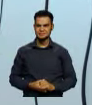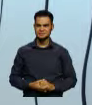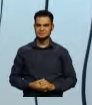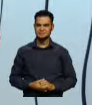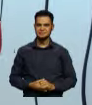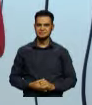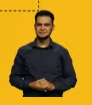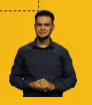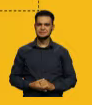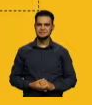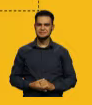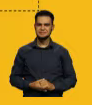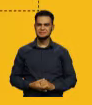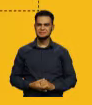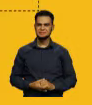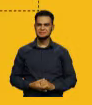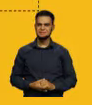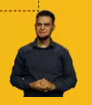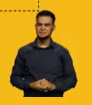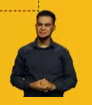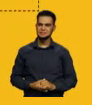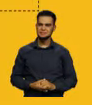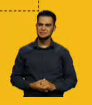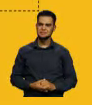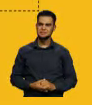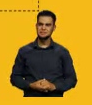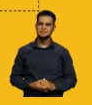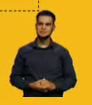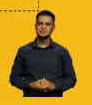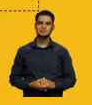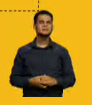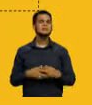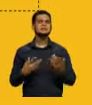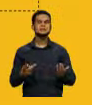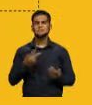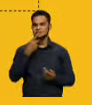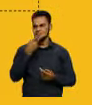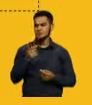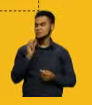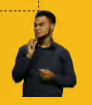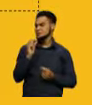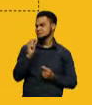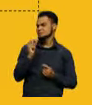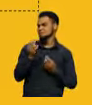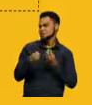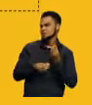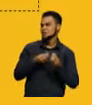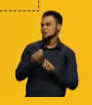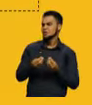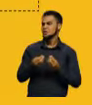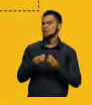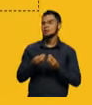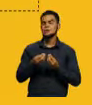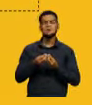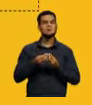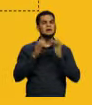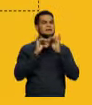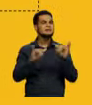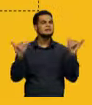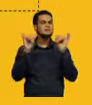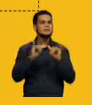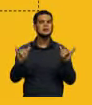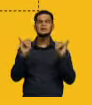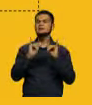Então, nós vou falar um pouquinho com você sobre as campanhas educativas. O que é uma campanha